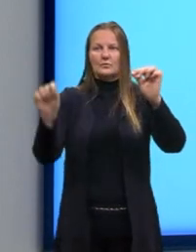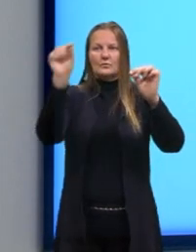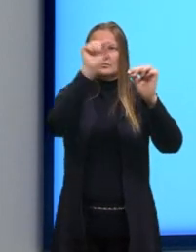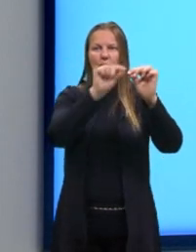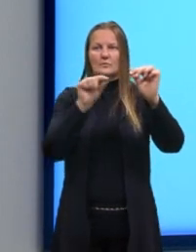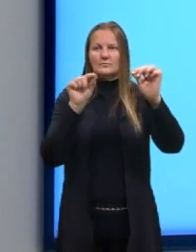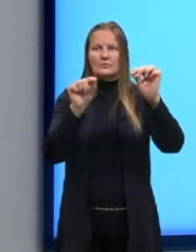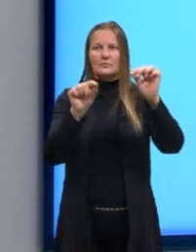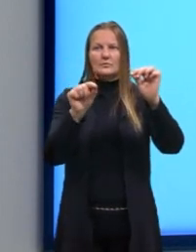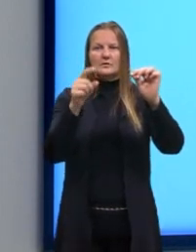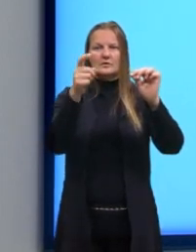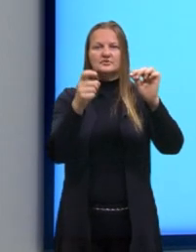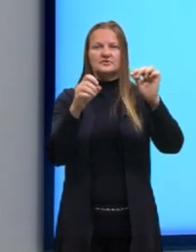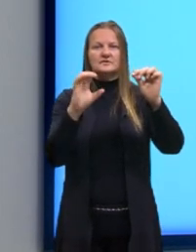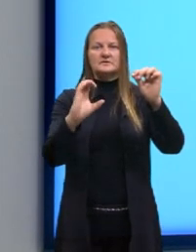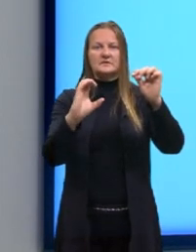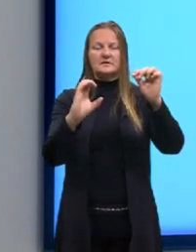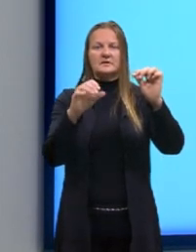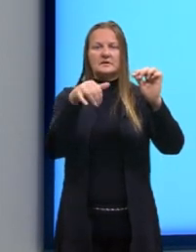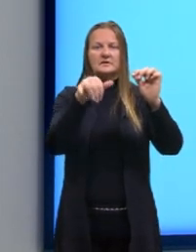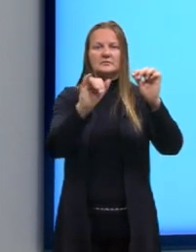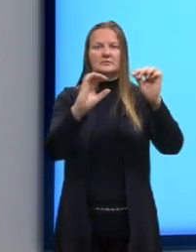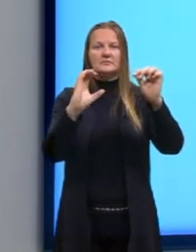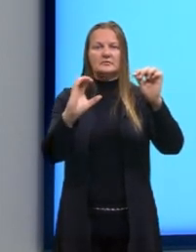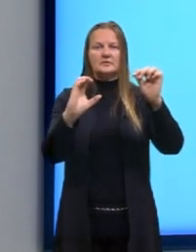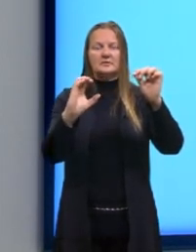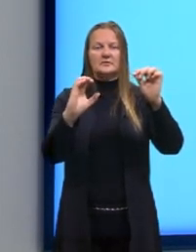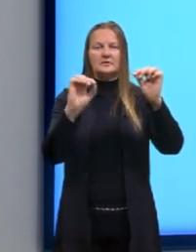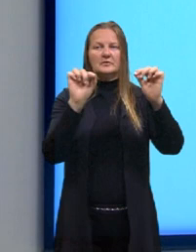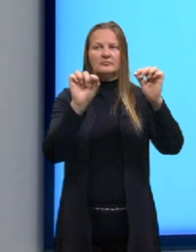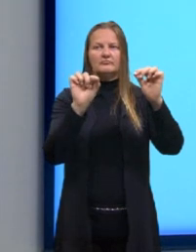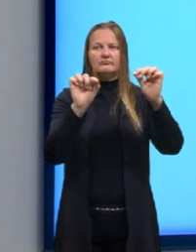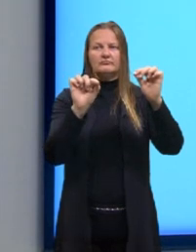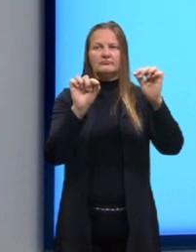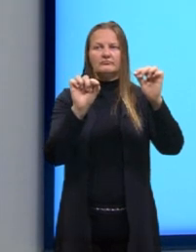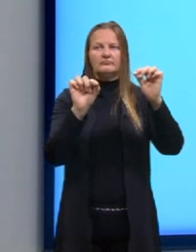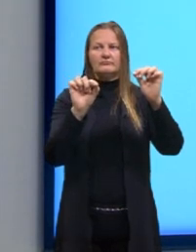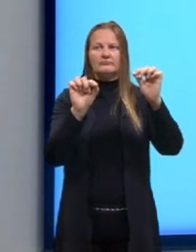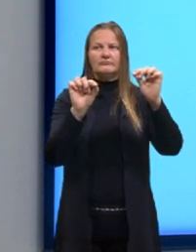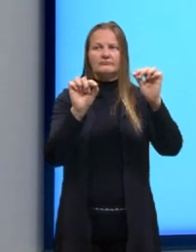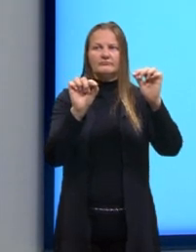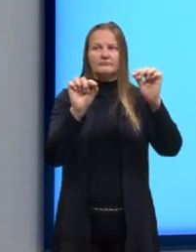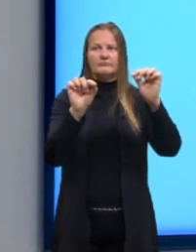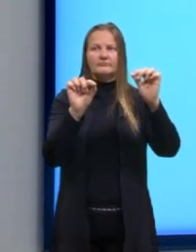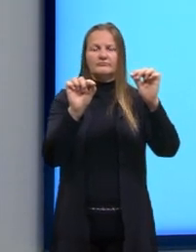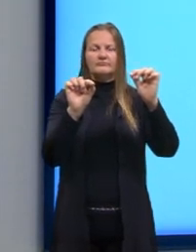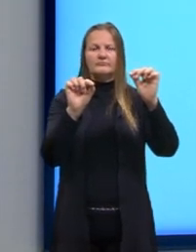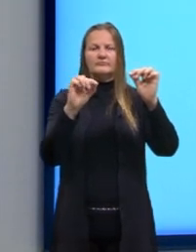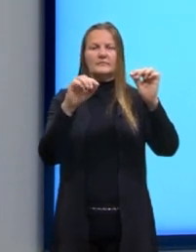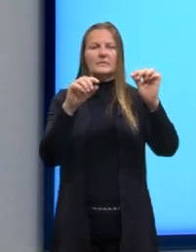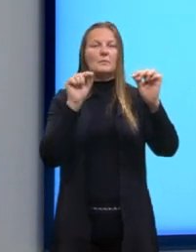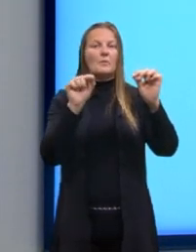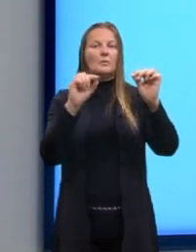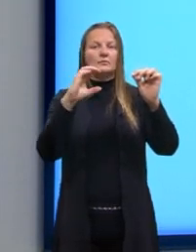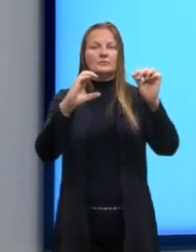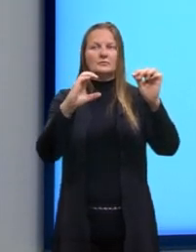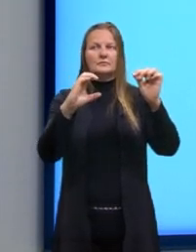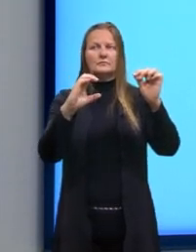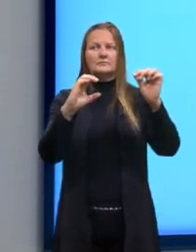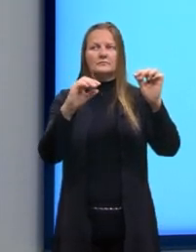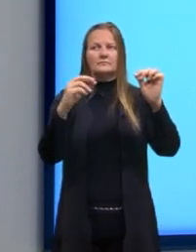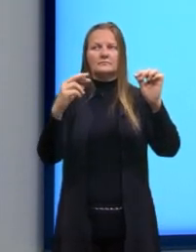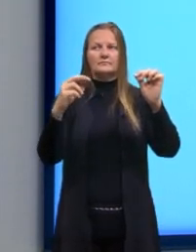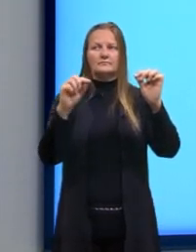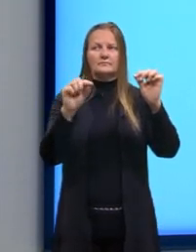XC e o YC, as coordenadas dele. E o ponto, então, o ponto C, né? A distância